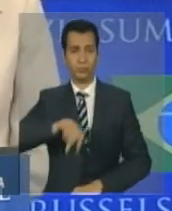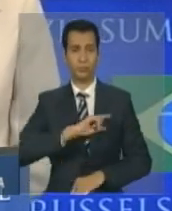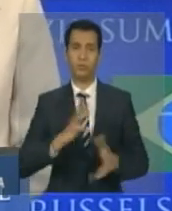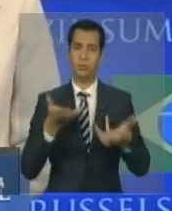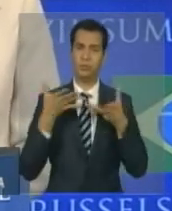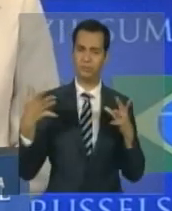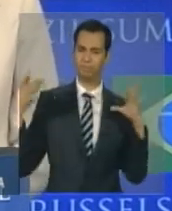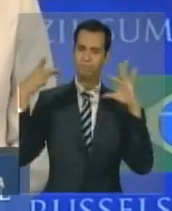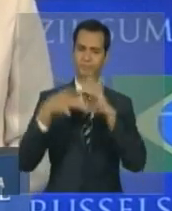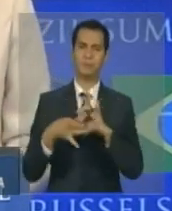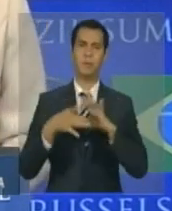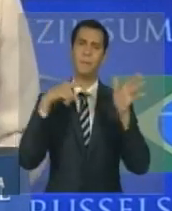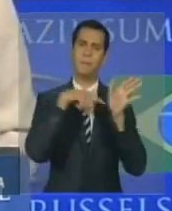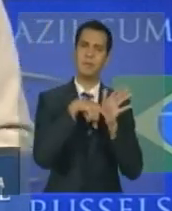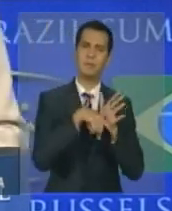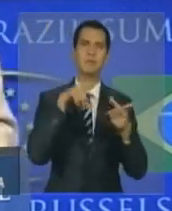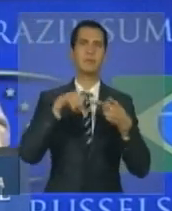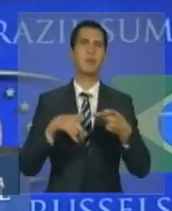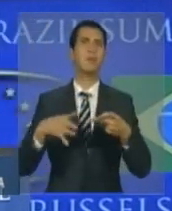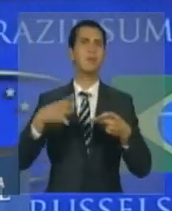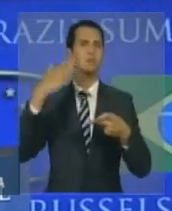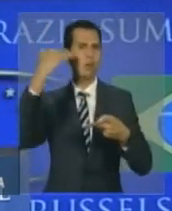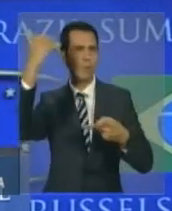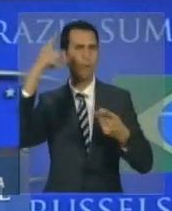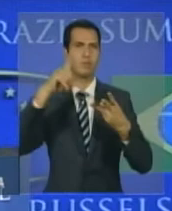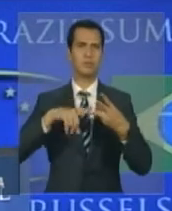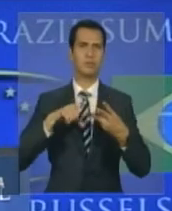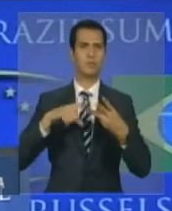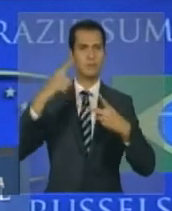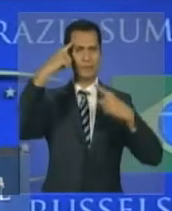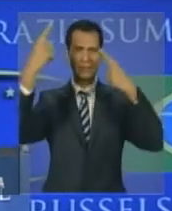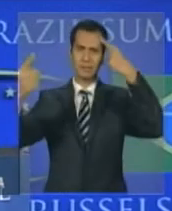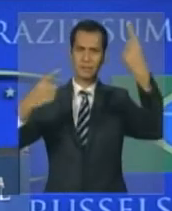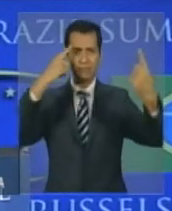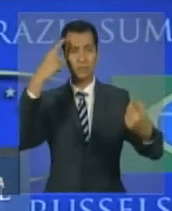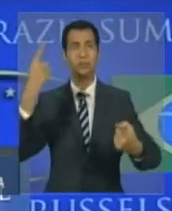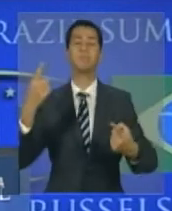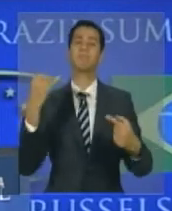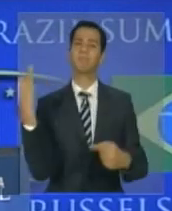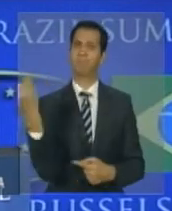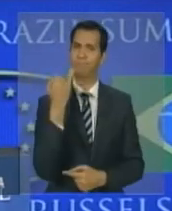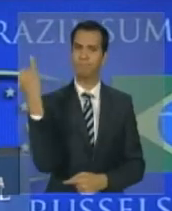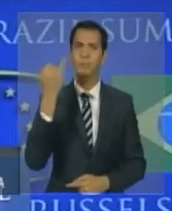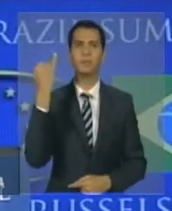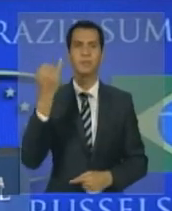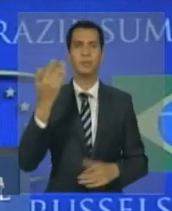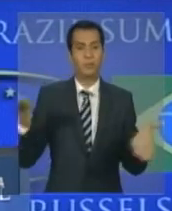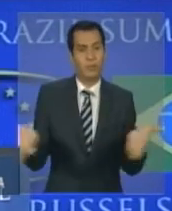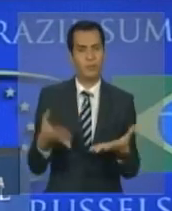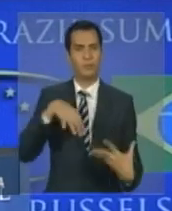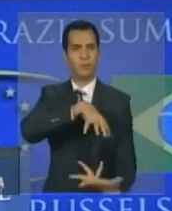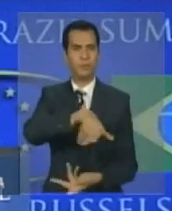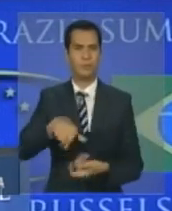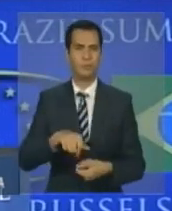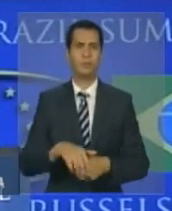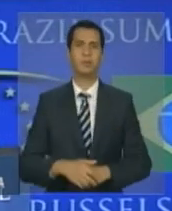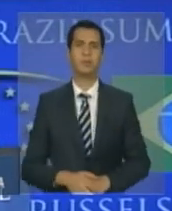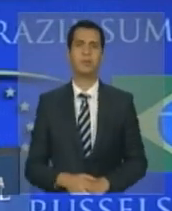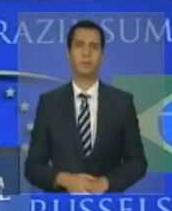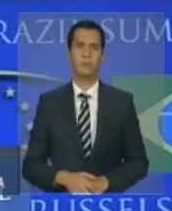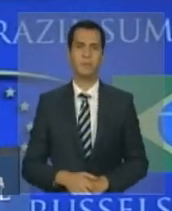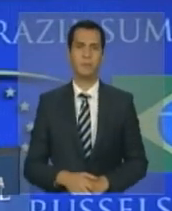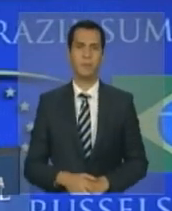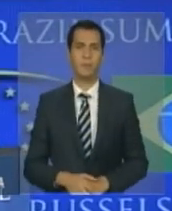de pesquisa, conhecimento e inovação é decisivo nesse mundo competitivo e interdependente. Esse é o